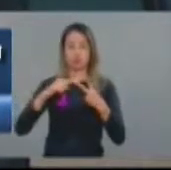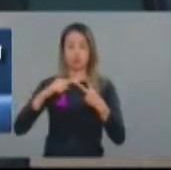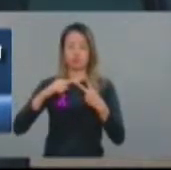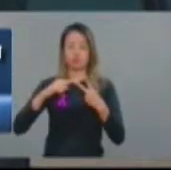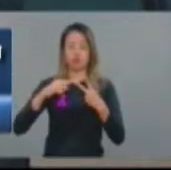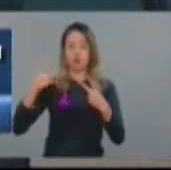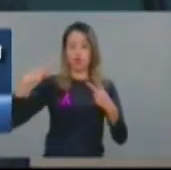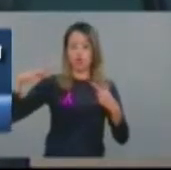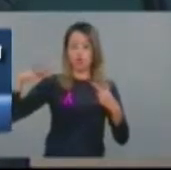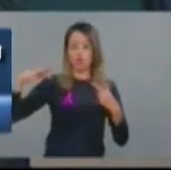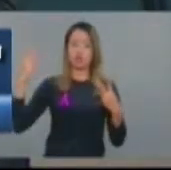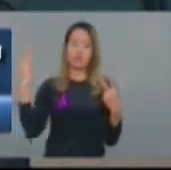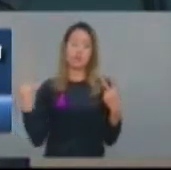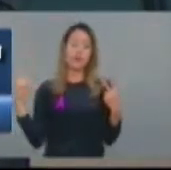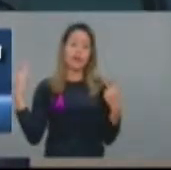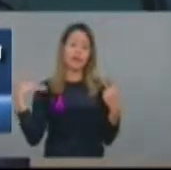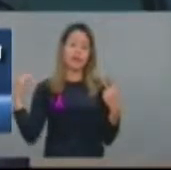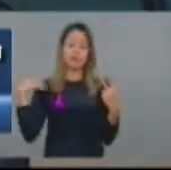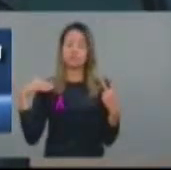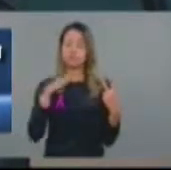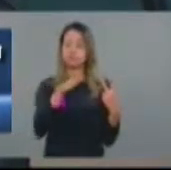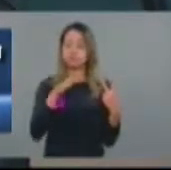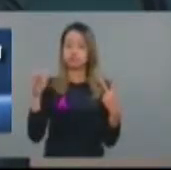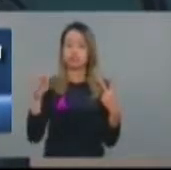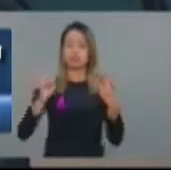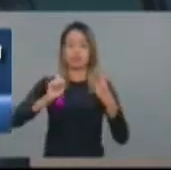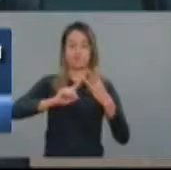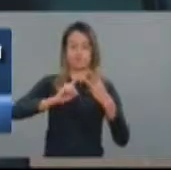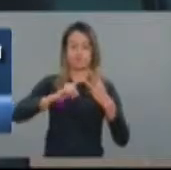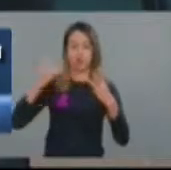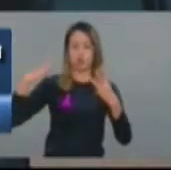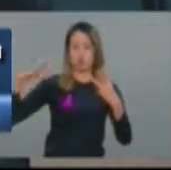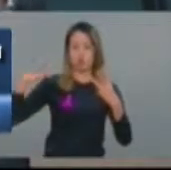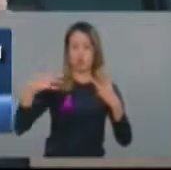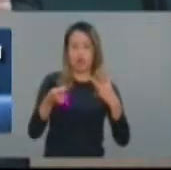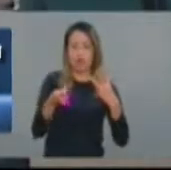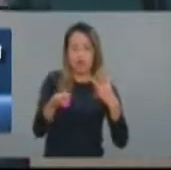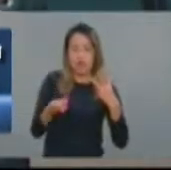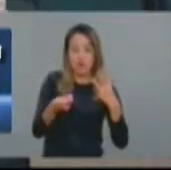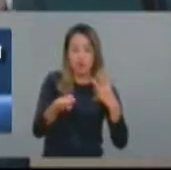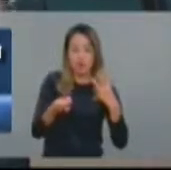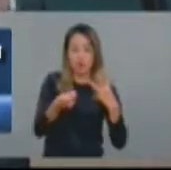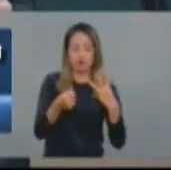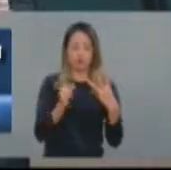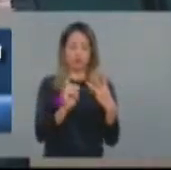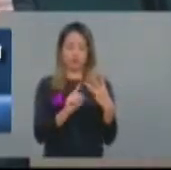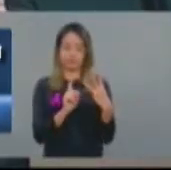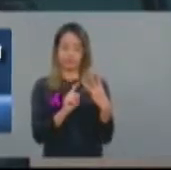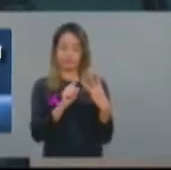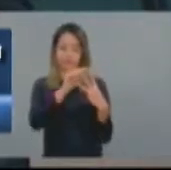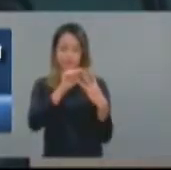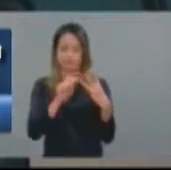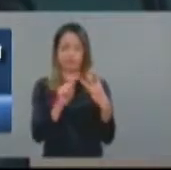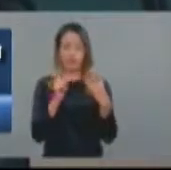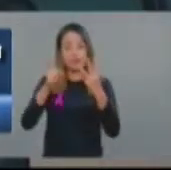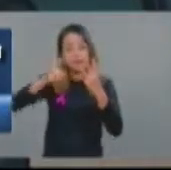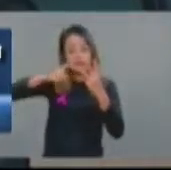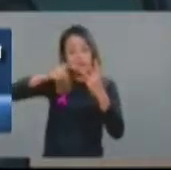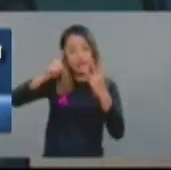Cariri, também com o turismo de negócios. Graças à construção do centro de eventos do Ceará,